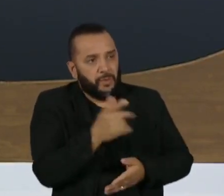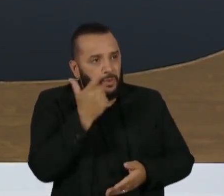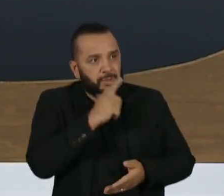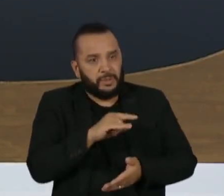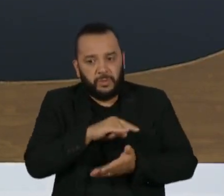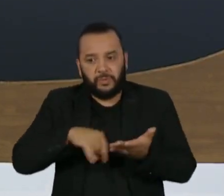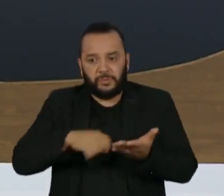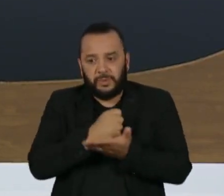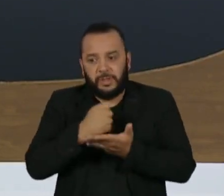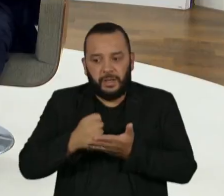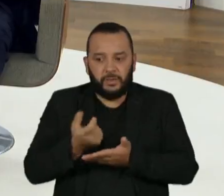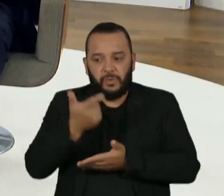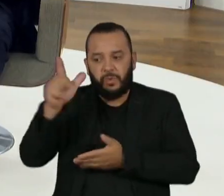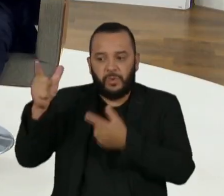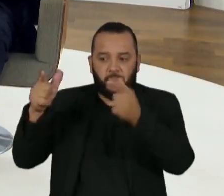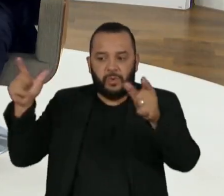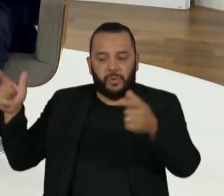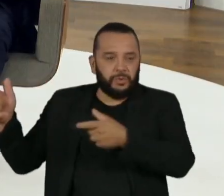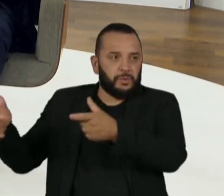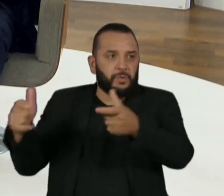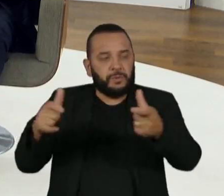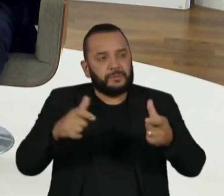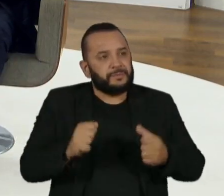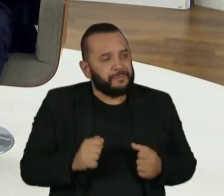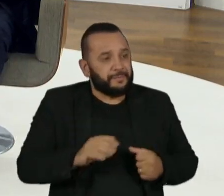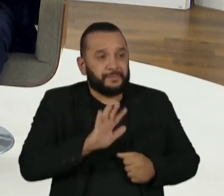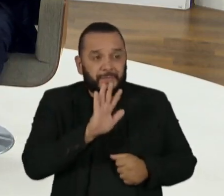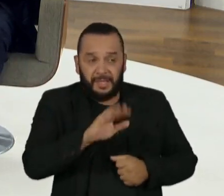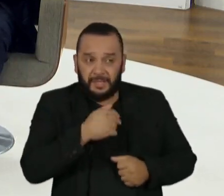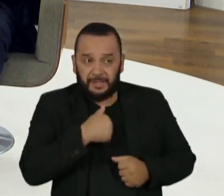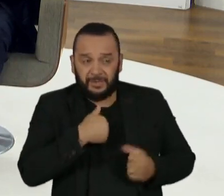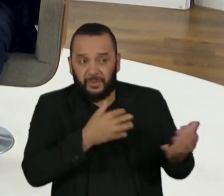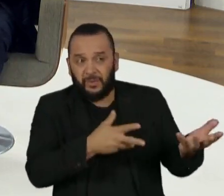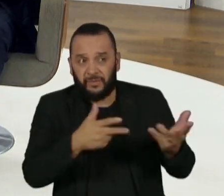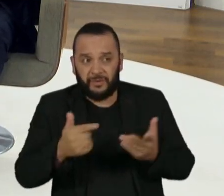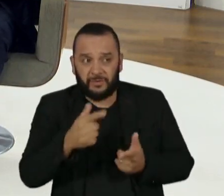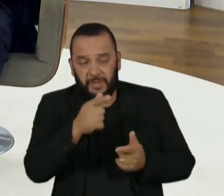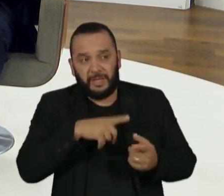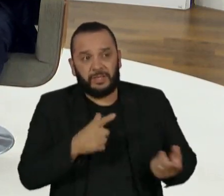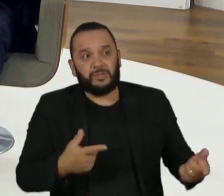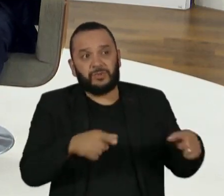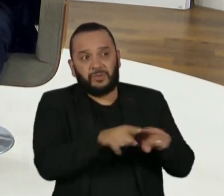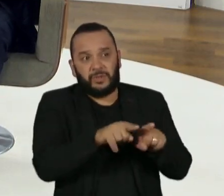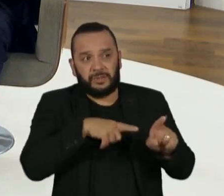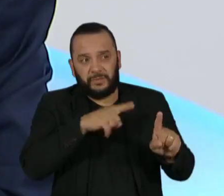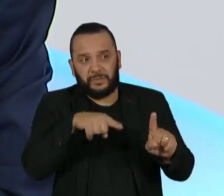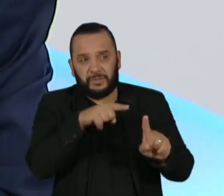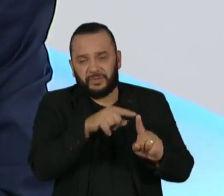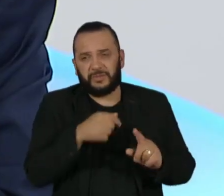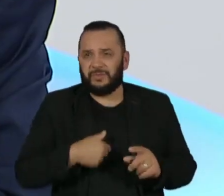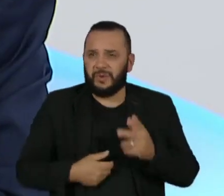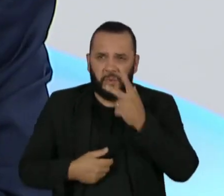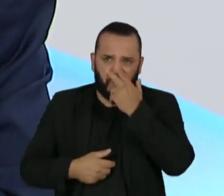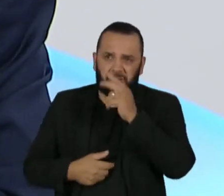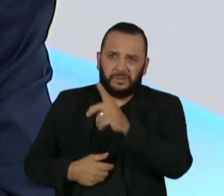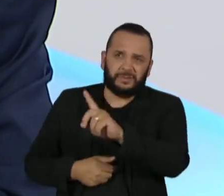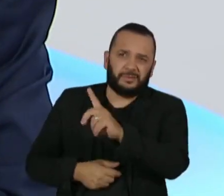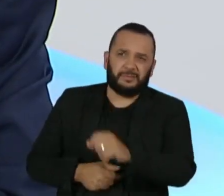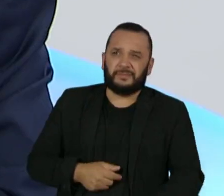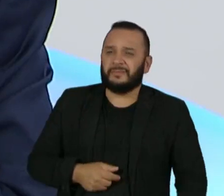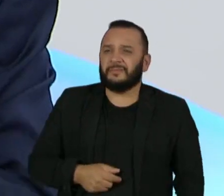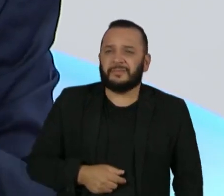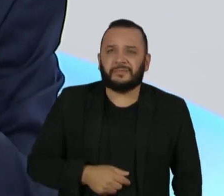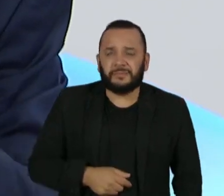pastas. O senhor acredita que a convite para ele se tornar sócio pode ter tido esse objetivo? Eu acredito que não, Vera, porque, como eu já disse,